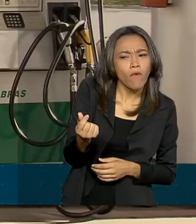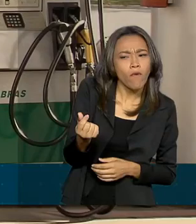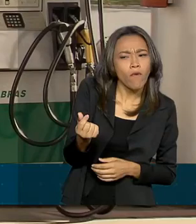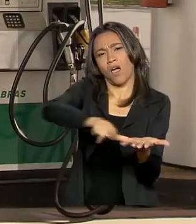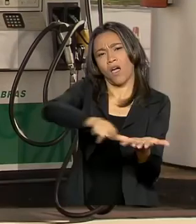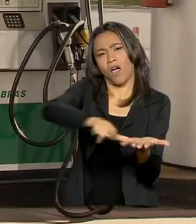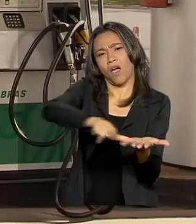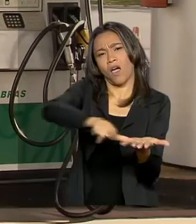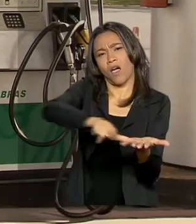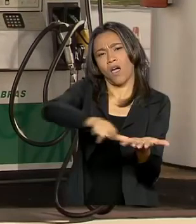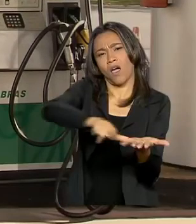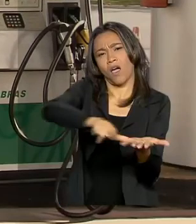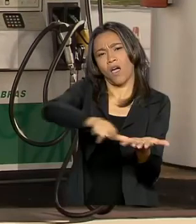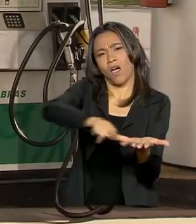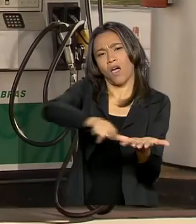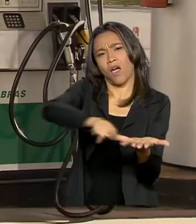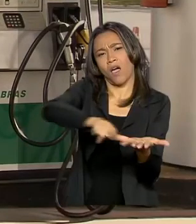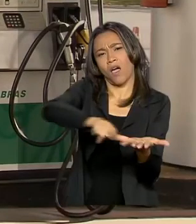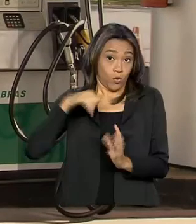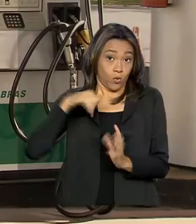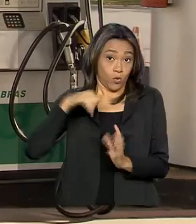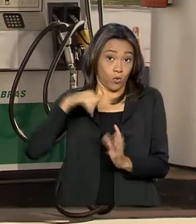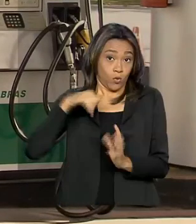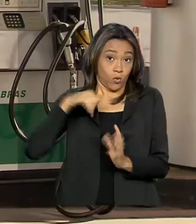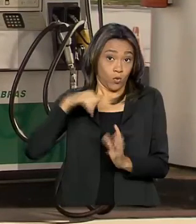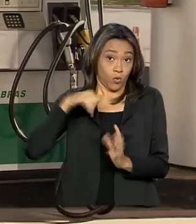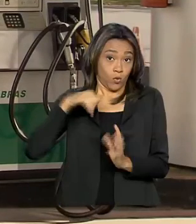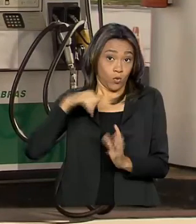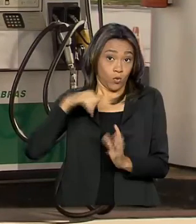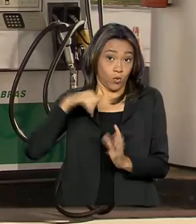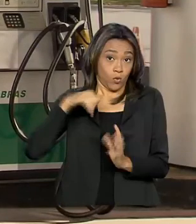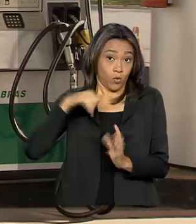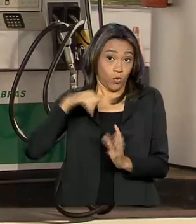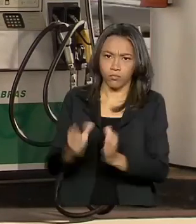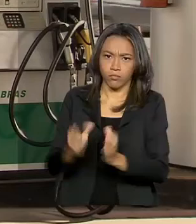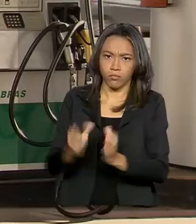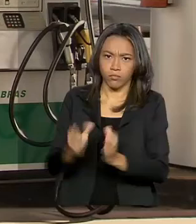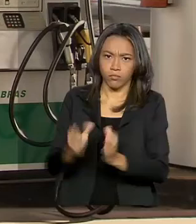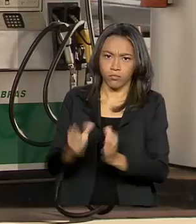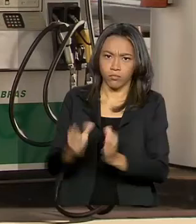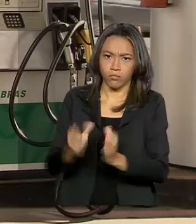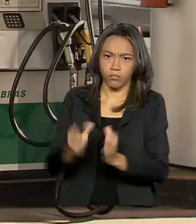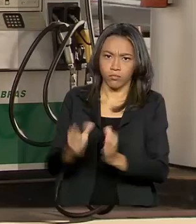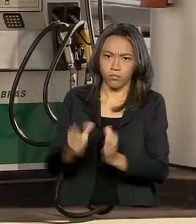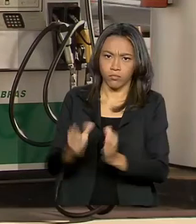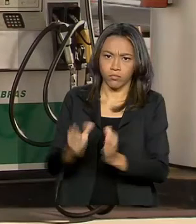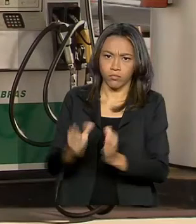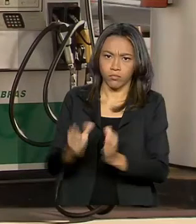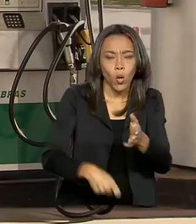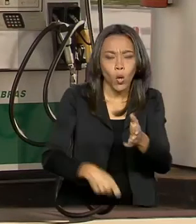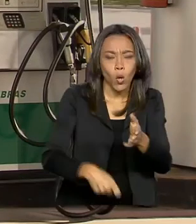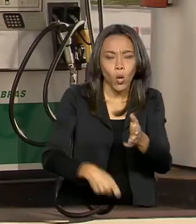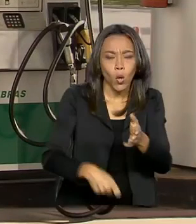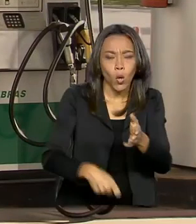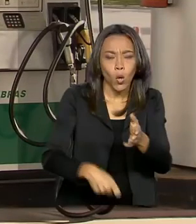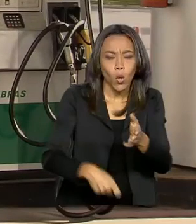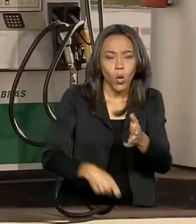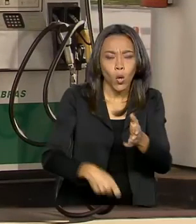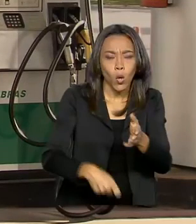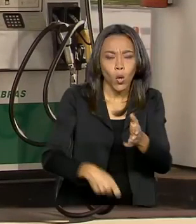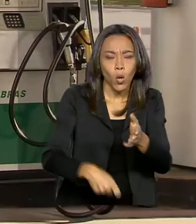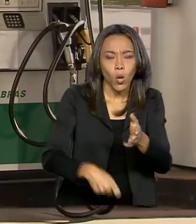preço do barril no mercado internacional, também entram na conta impostos, margens de distribuição e revenda.